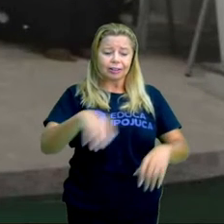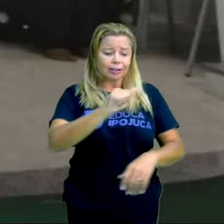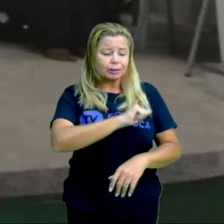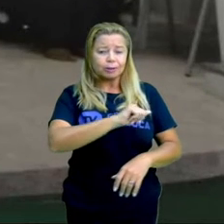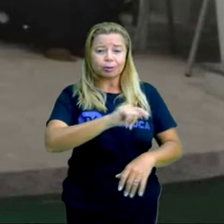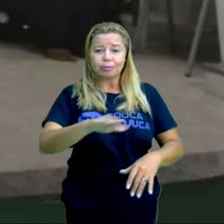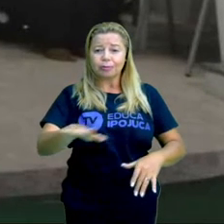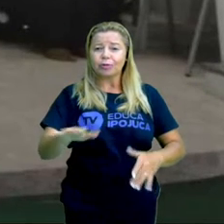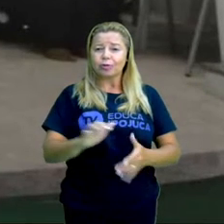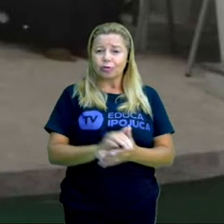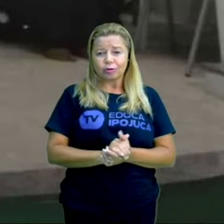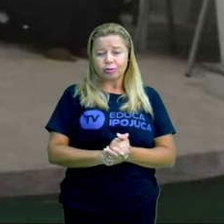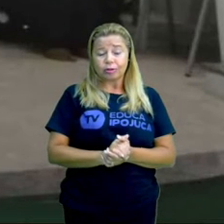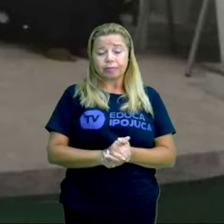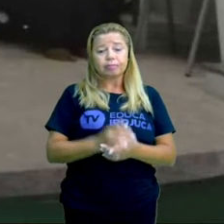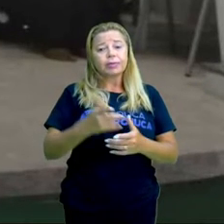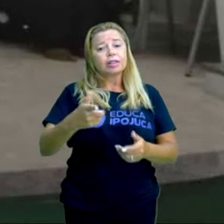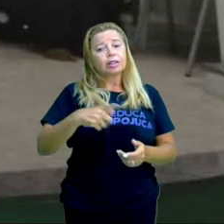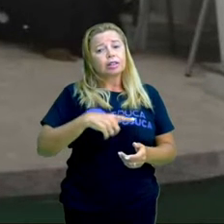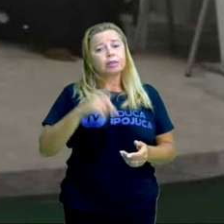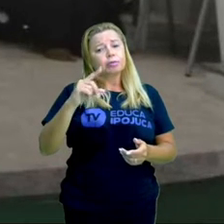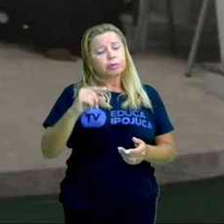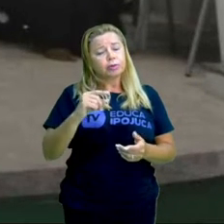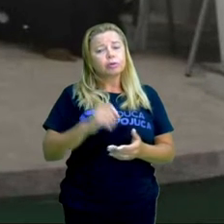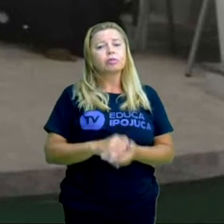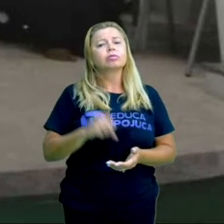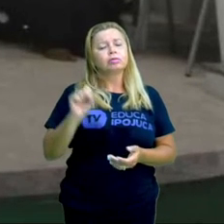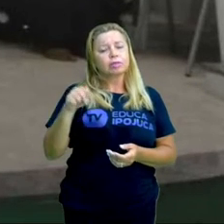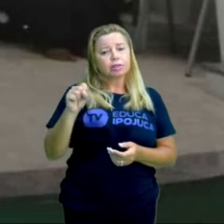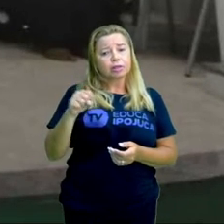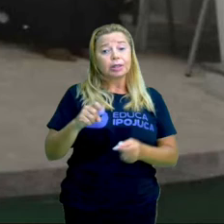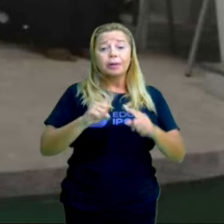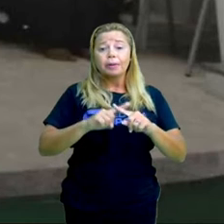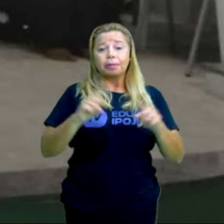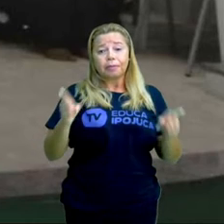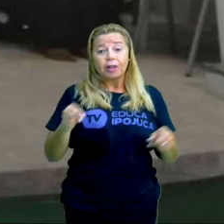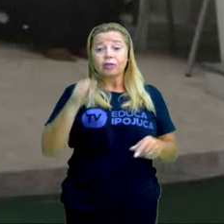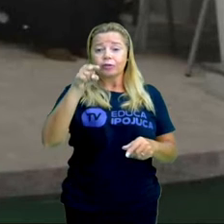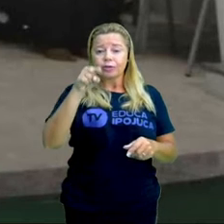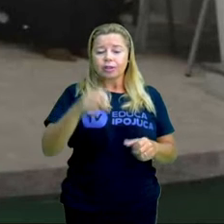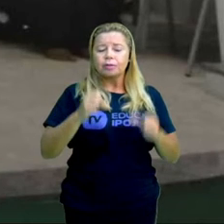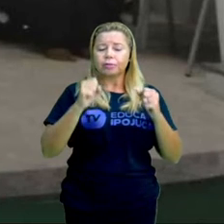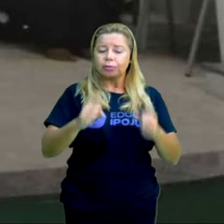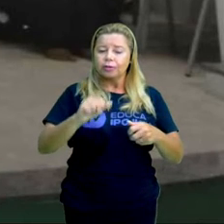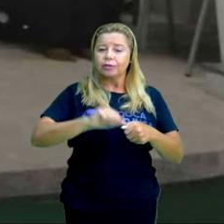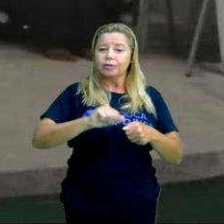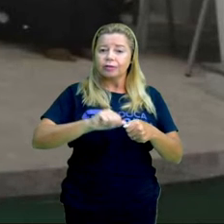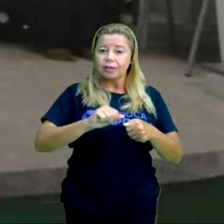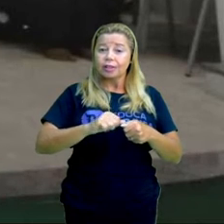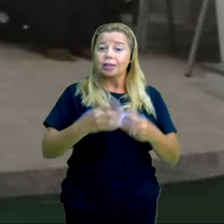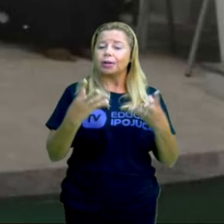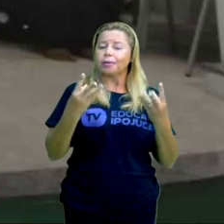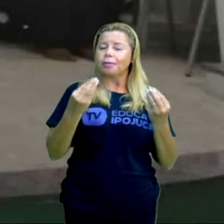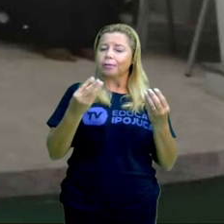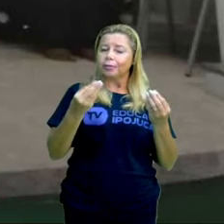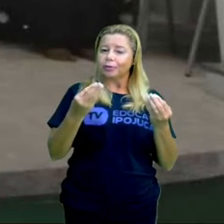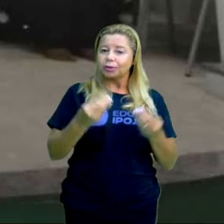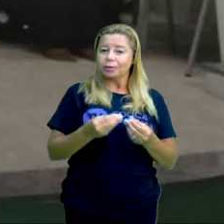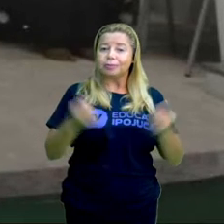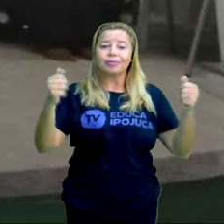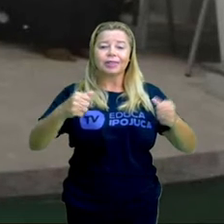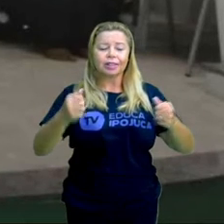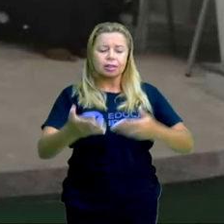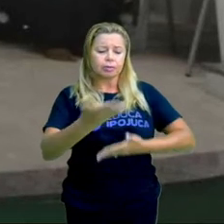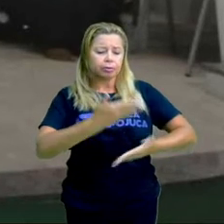Ainda é pouco? É. A gente pode fazer muito mais, mas depende de você. Depende da sua participação,